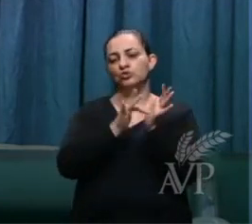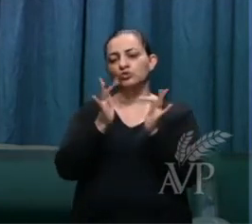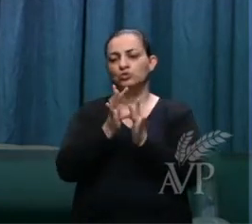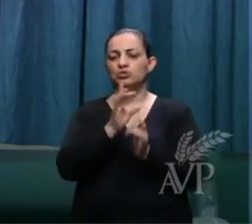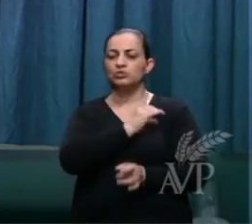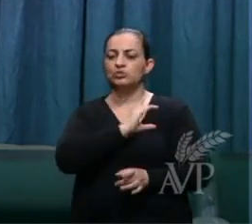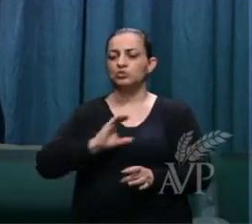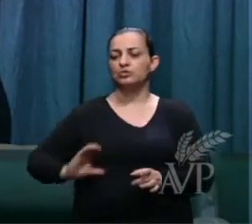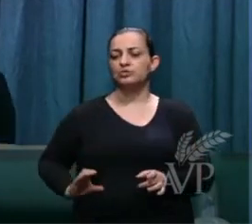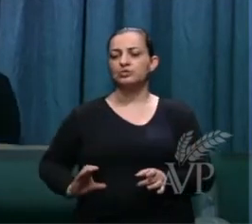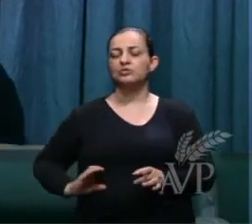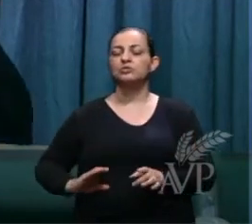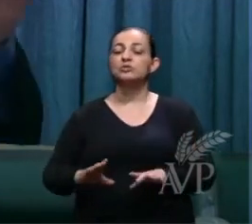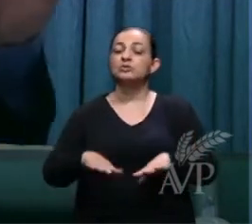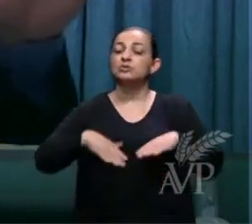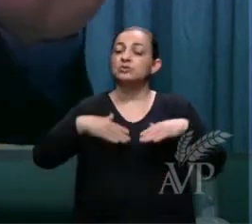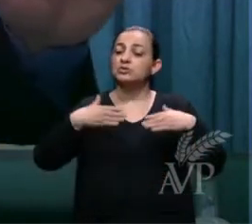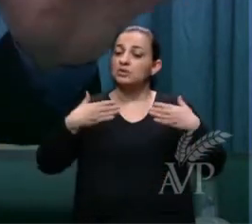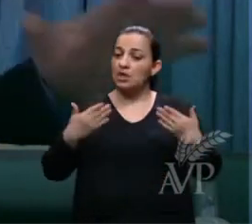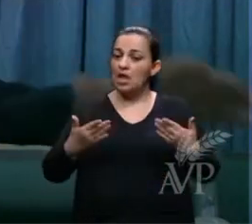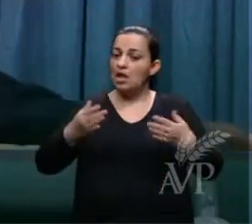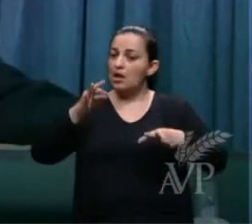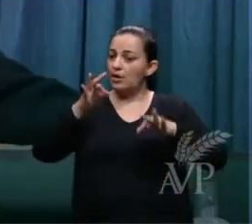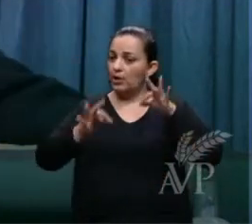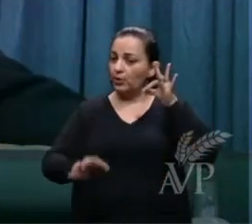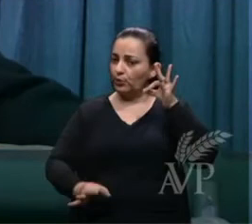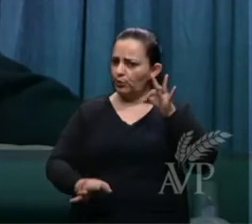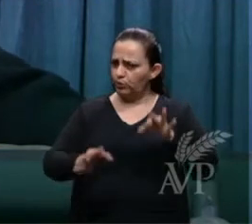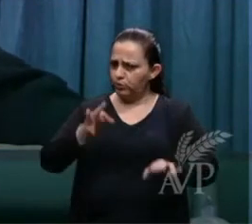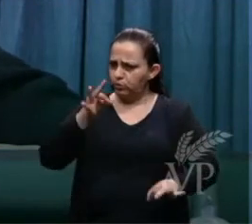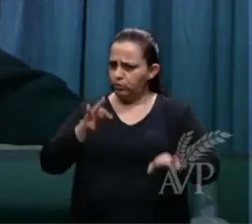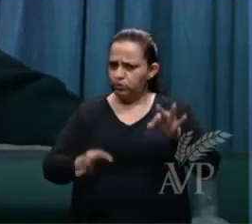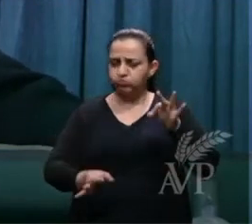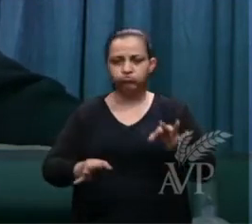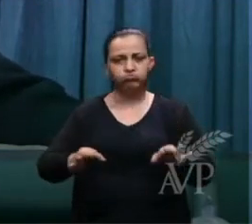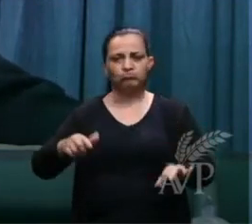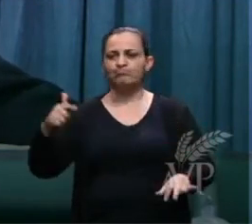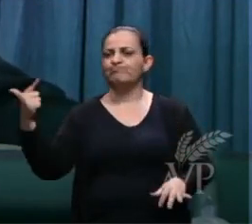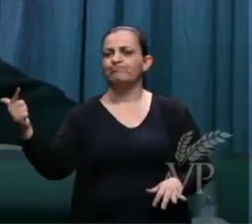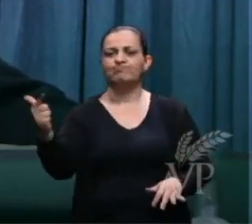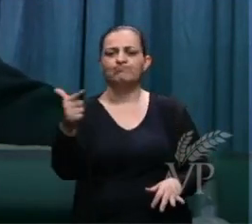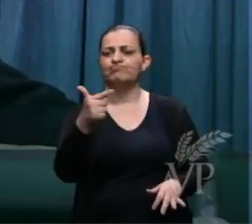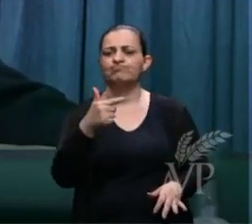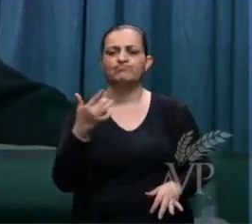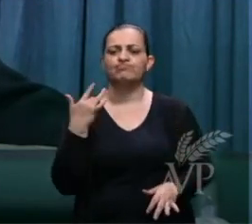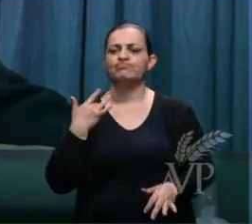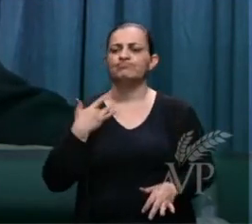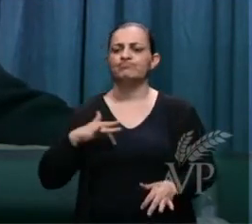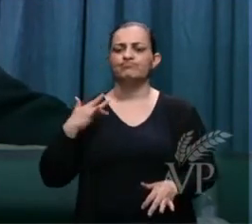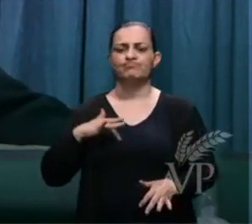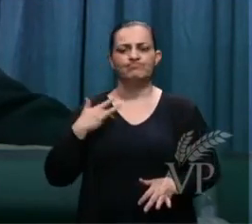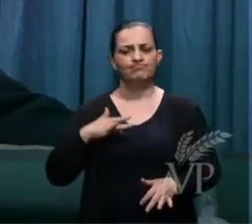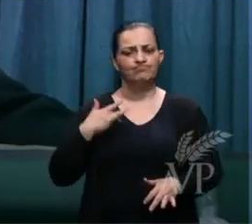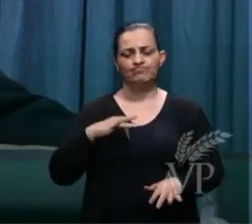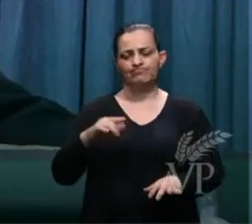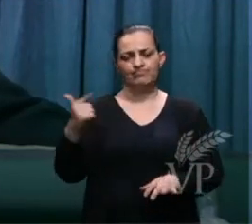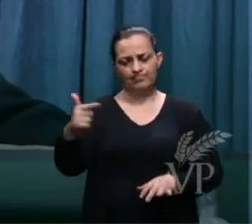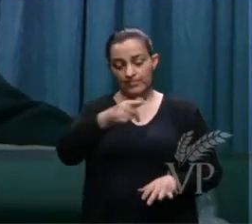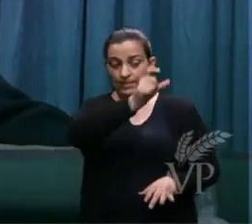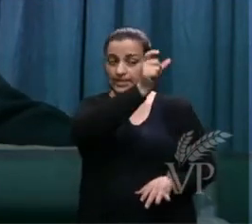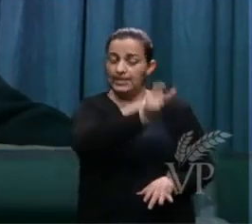e o juízo será sem dó a pessoa fez